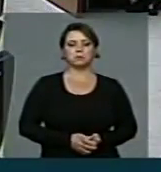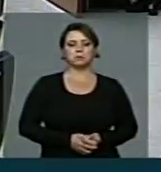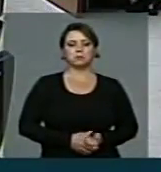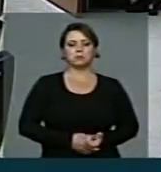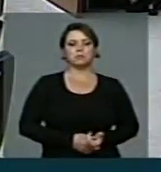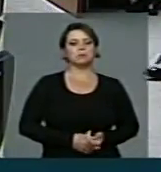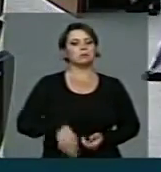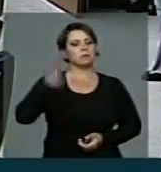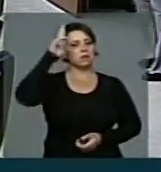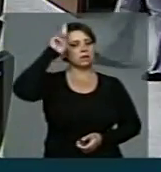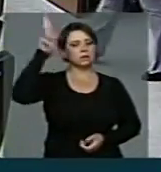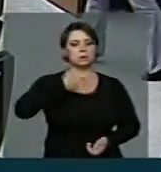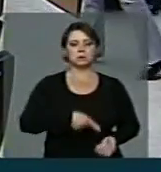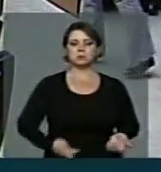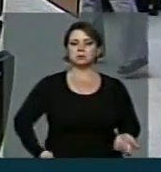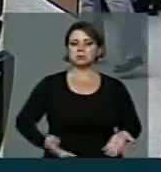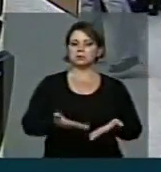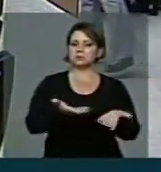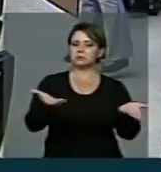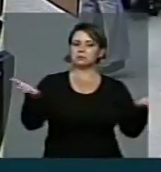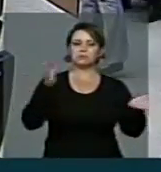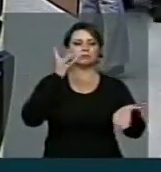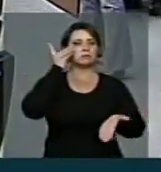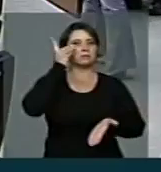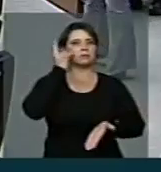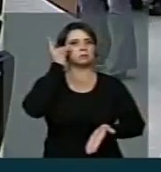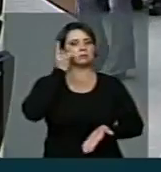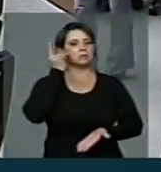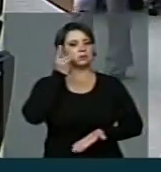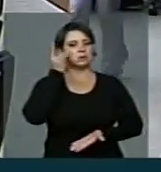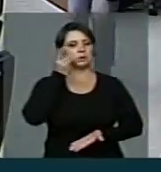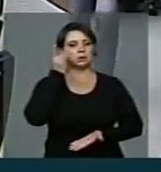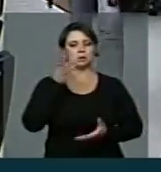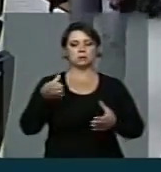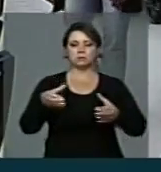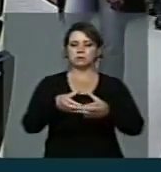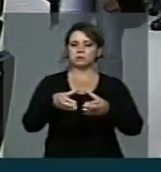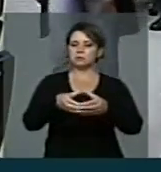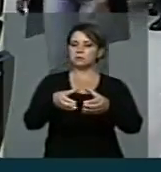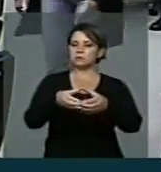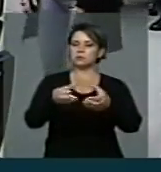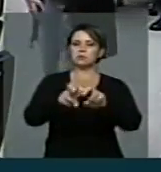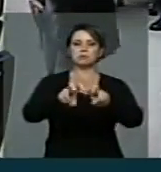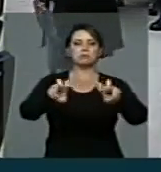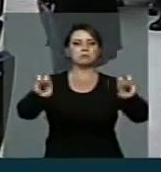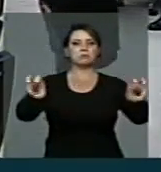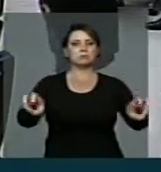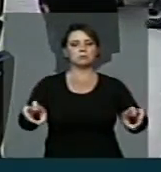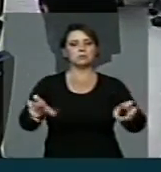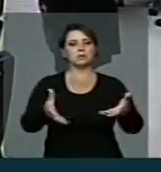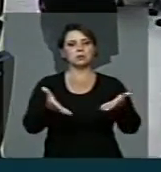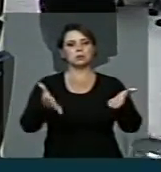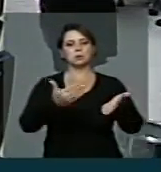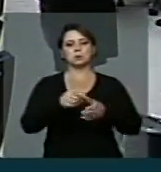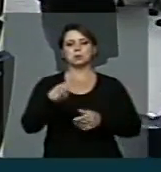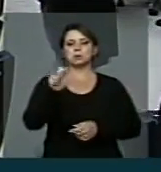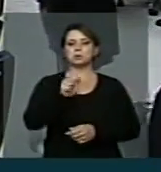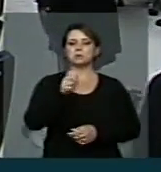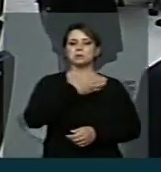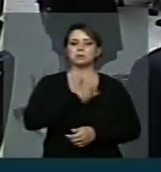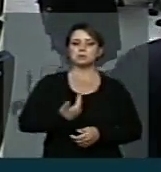Senhor Presidente, demais parlamentares, componentes da mesa, das instituições públicas,